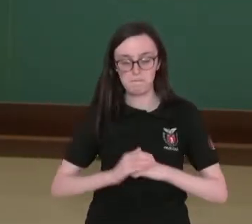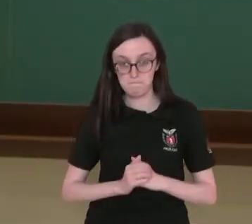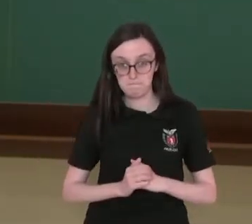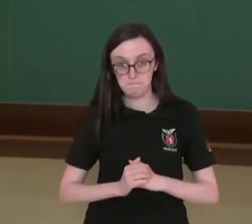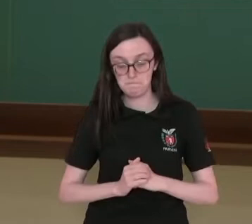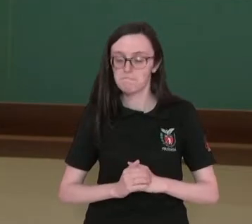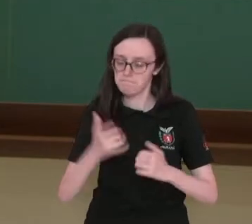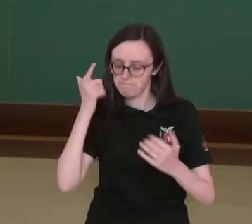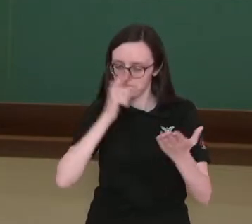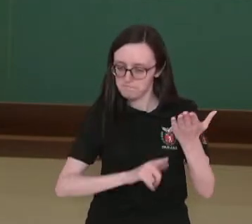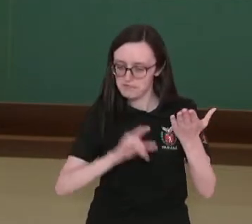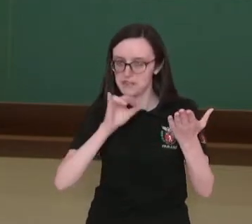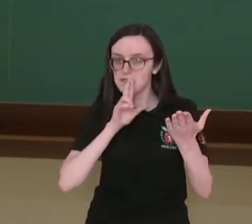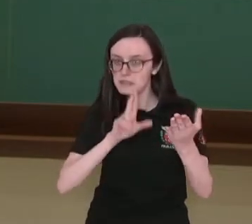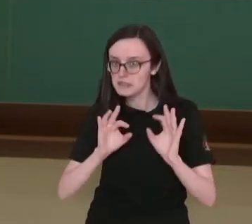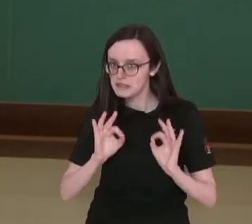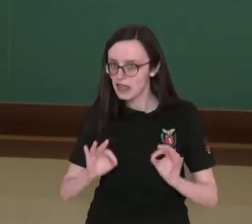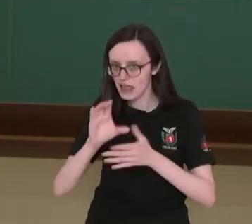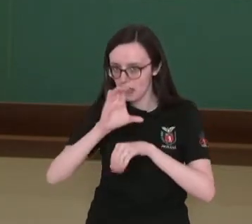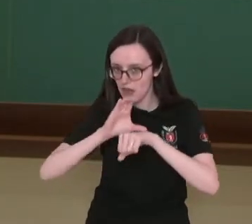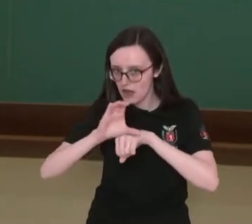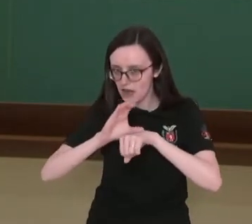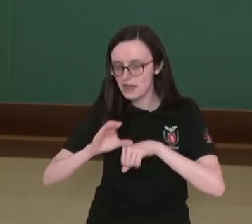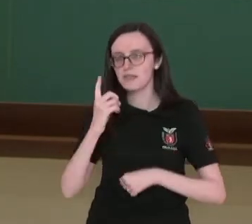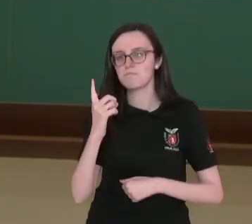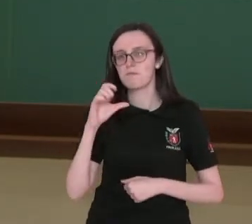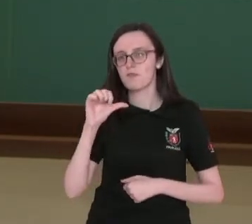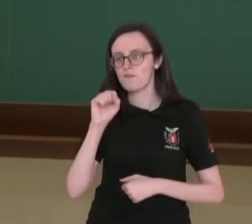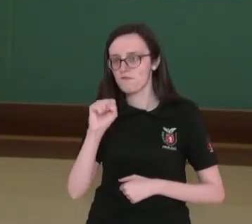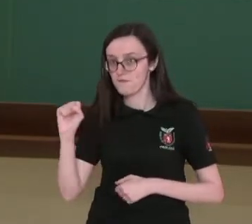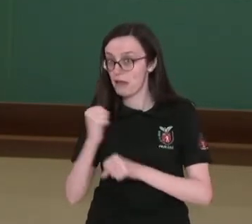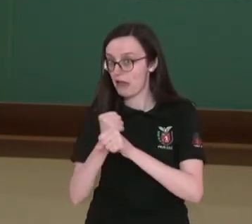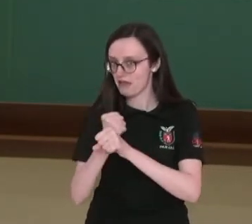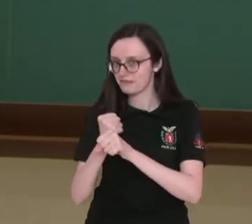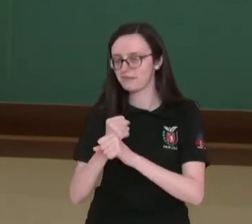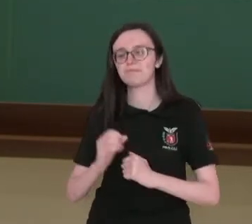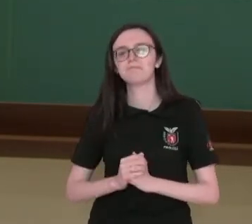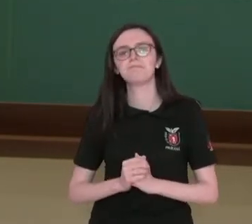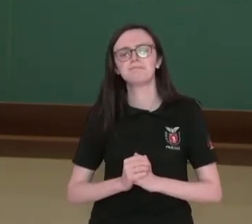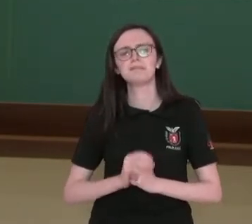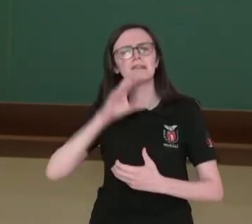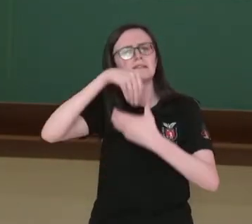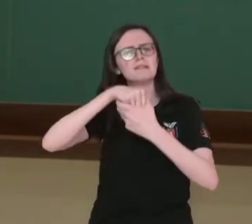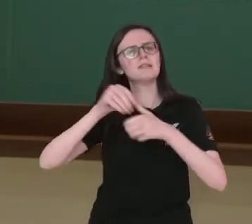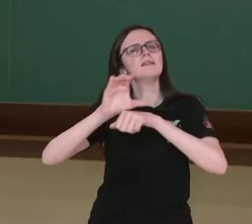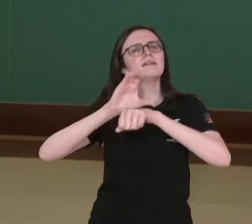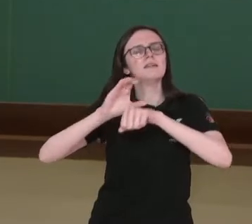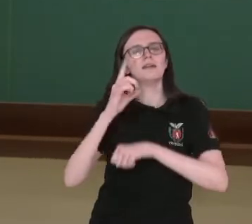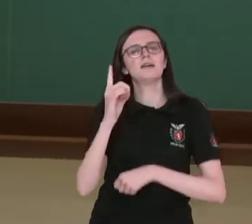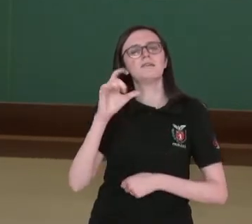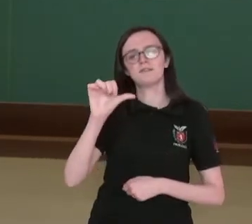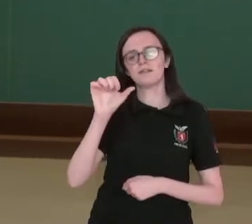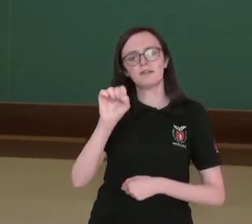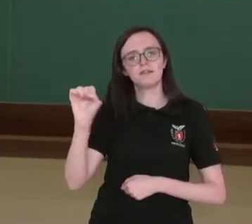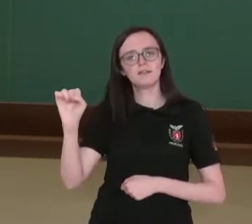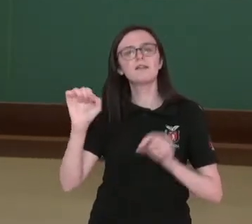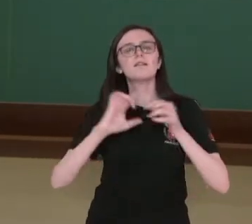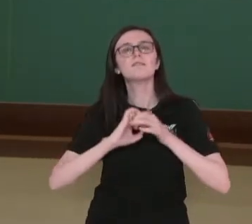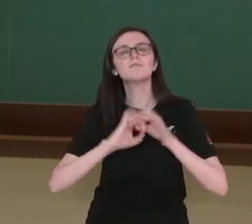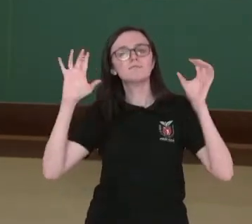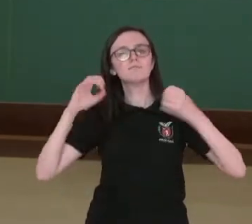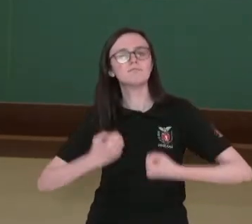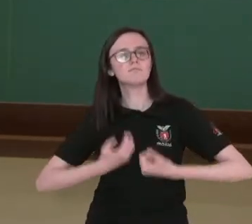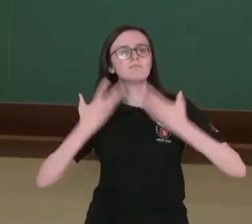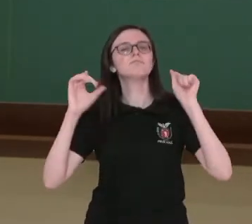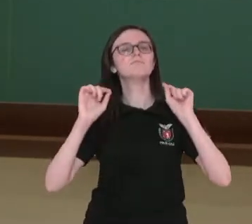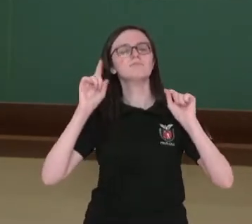Acertou você quem respondeu que é a Constituição de 1988. E na Constituição de 1988 a liberdade de